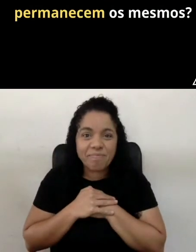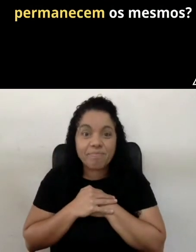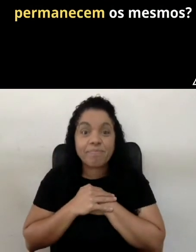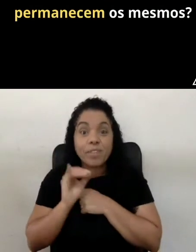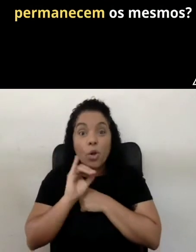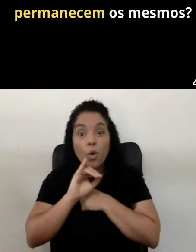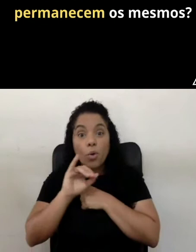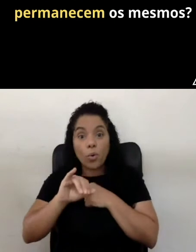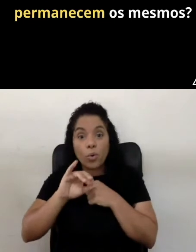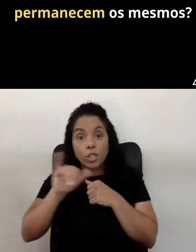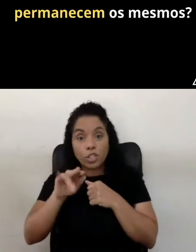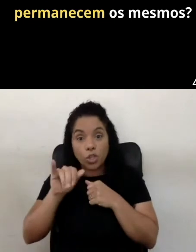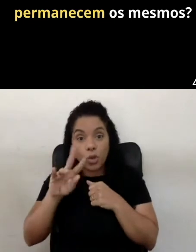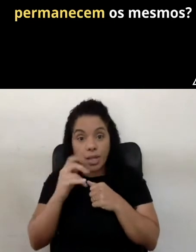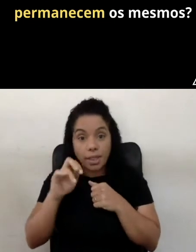Oi?